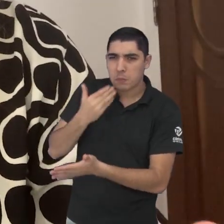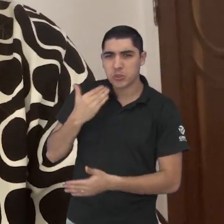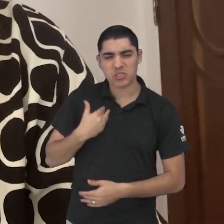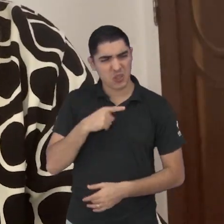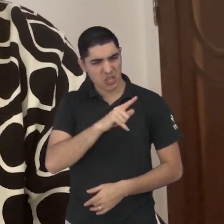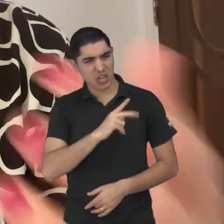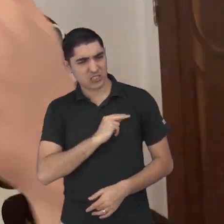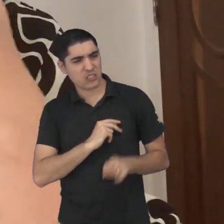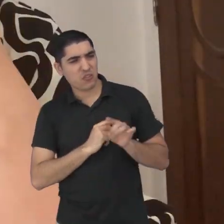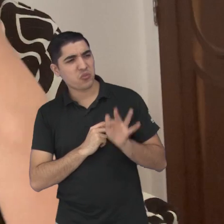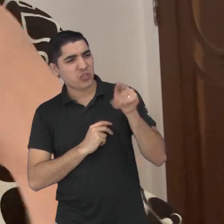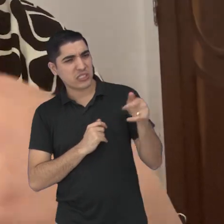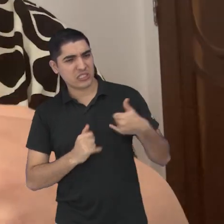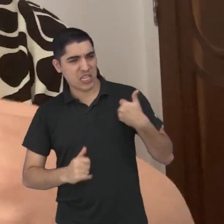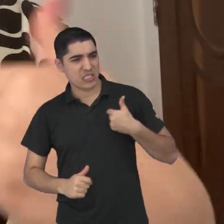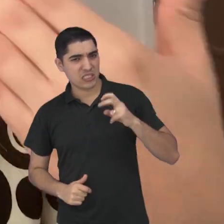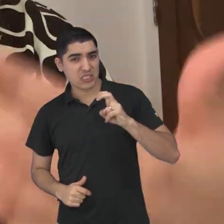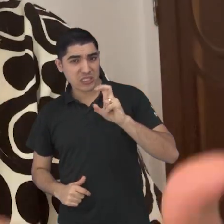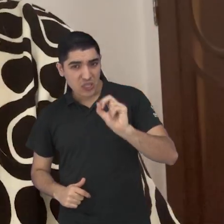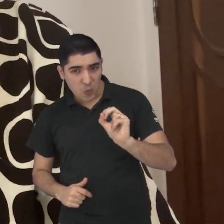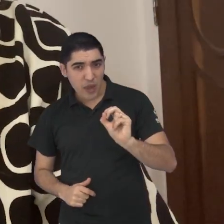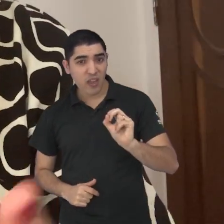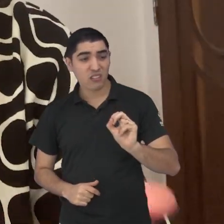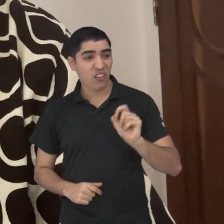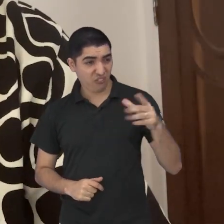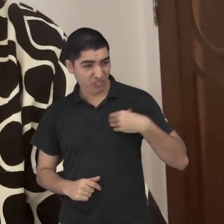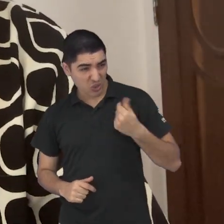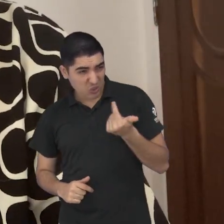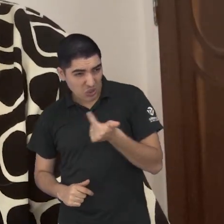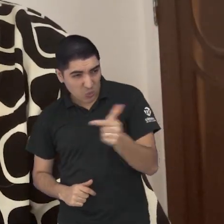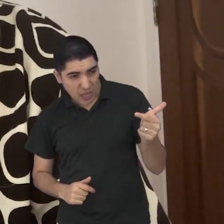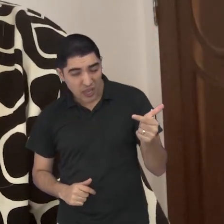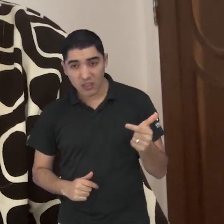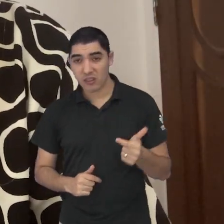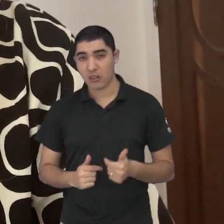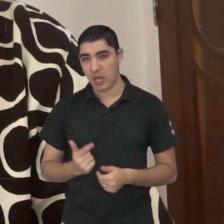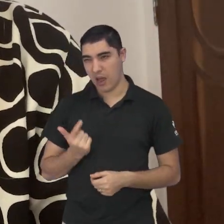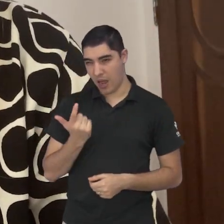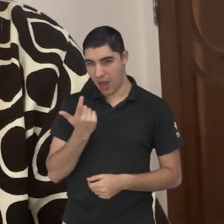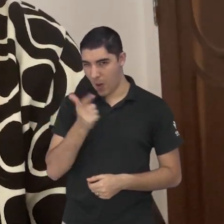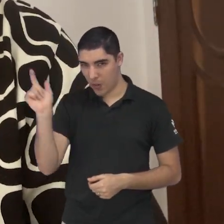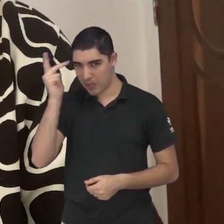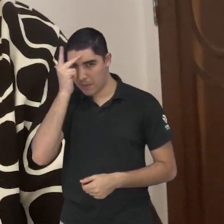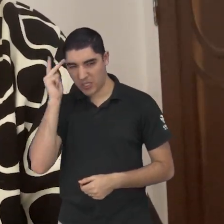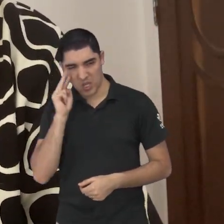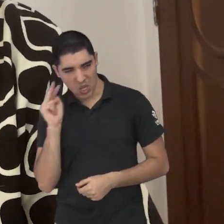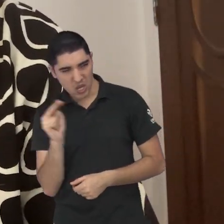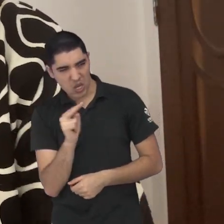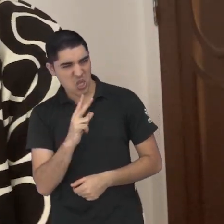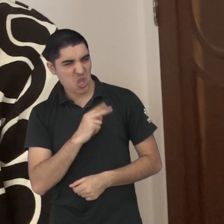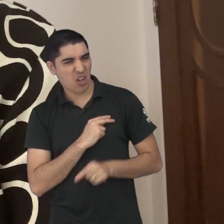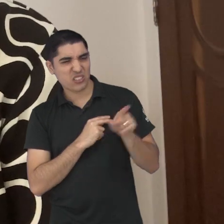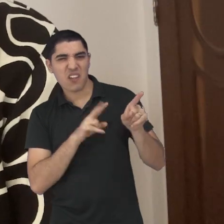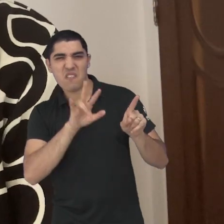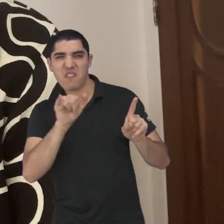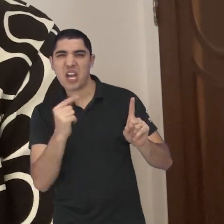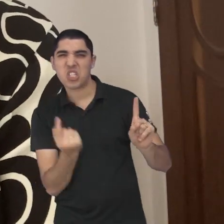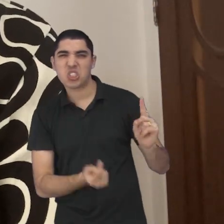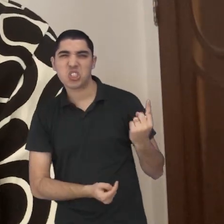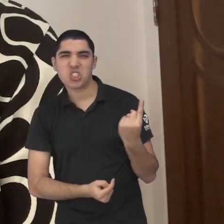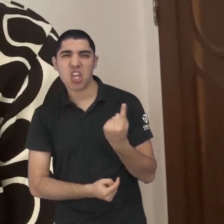que vai existir, que é talvez uma mulher aos 50, aos 60 anos, sem um filho, e vista pelas